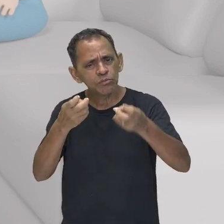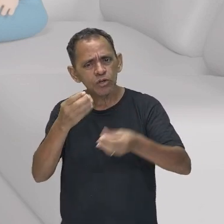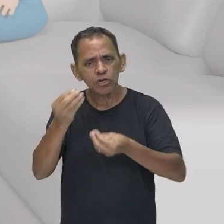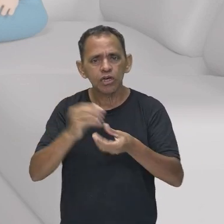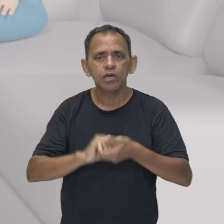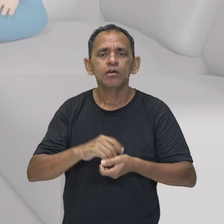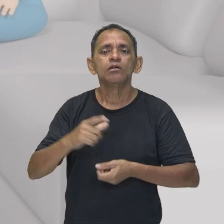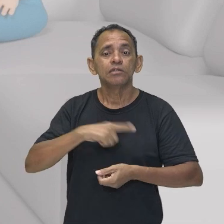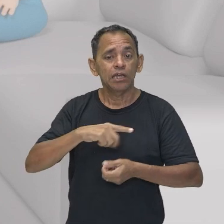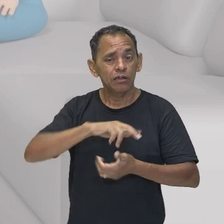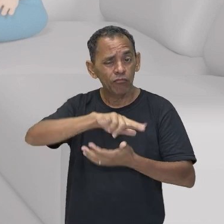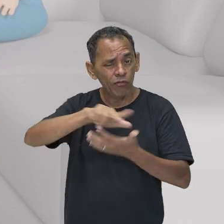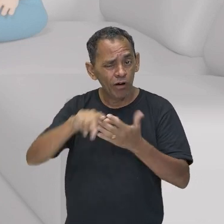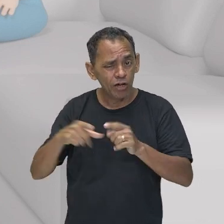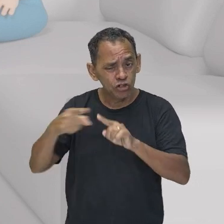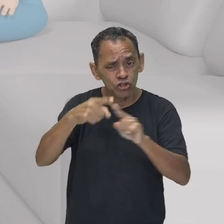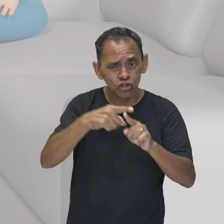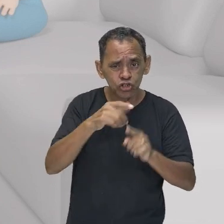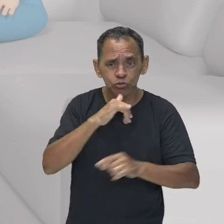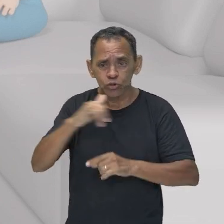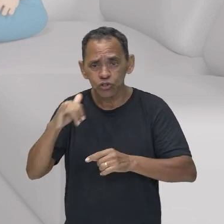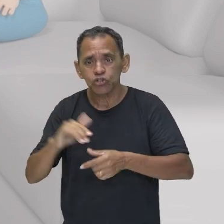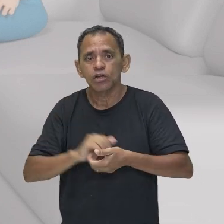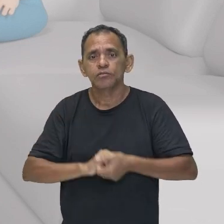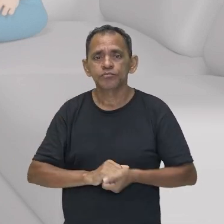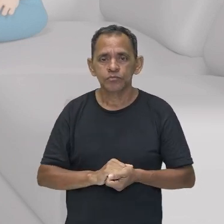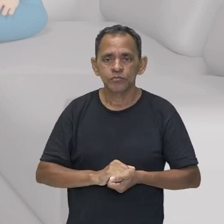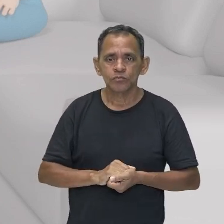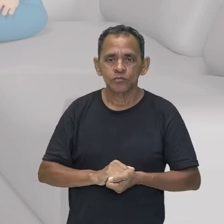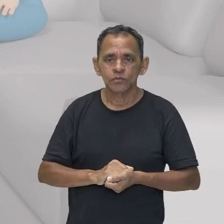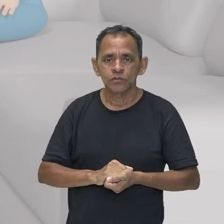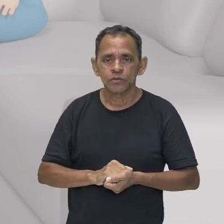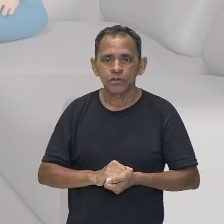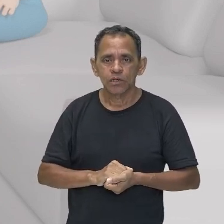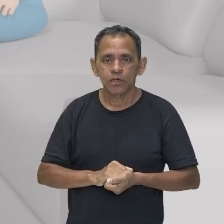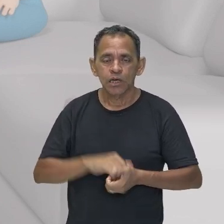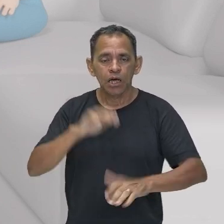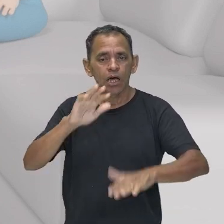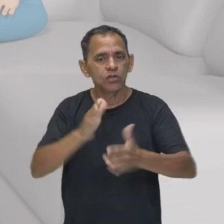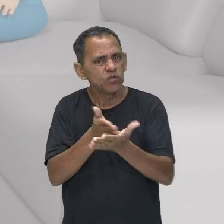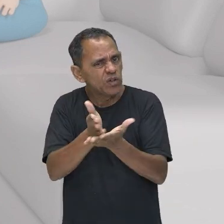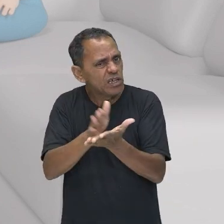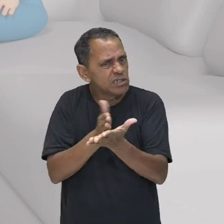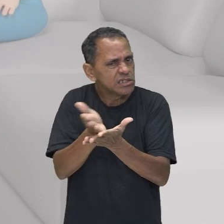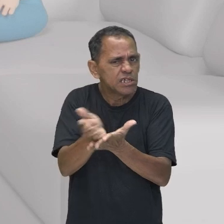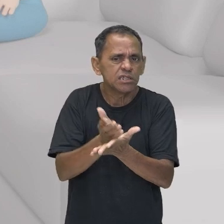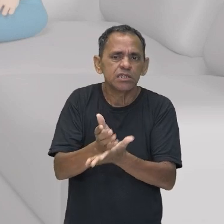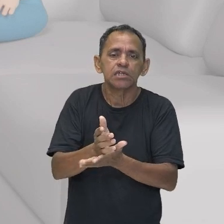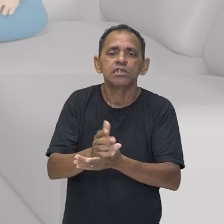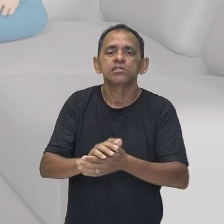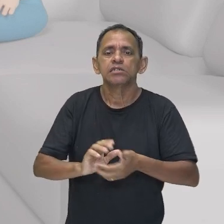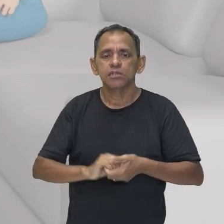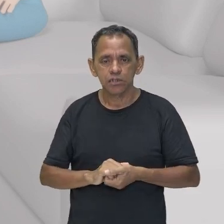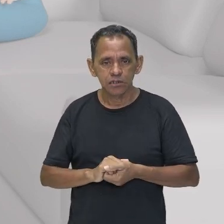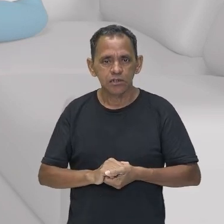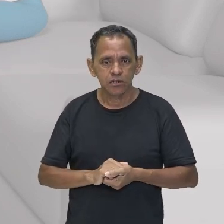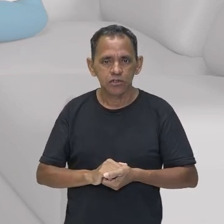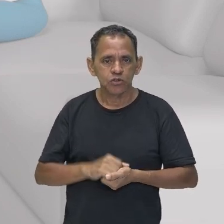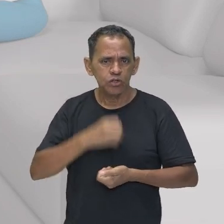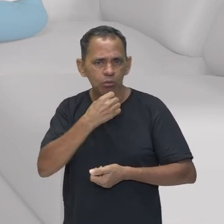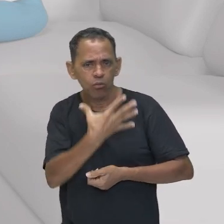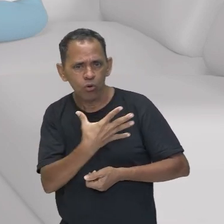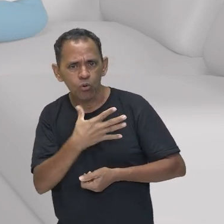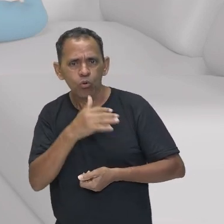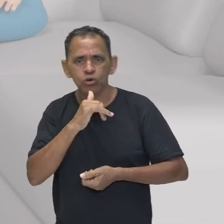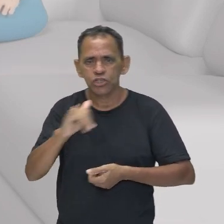sempre a energia inicial que se transforma é útil, como no motor de um carro, onde parte da energia do combustível se converte em calor,